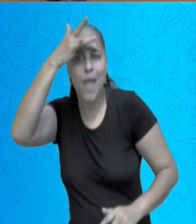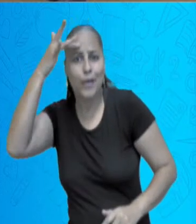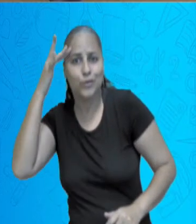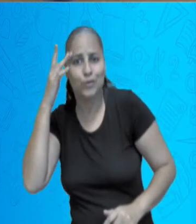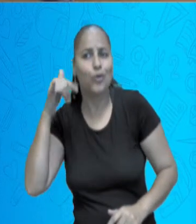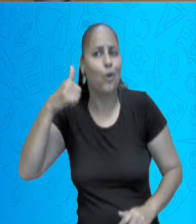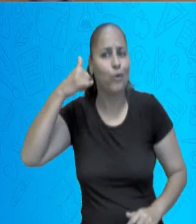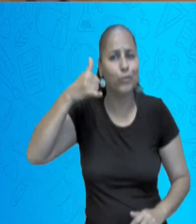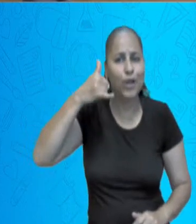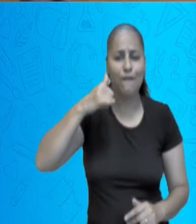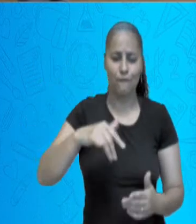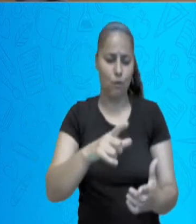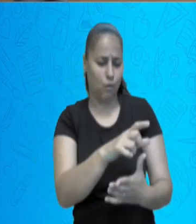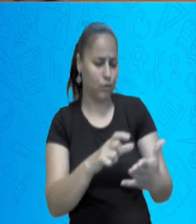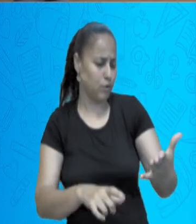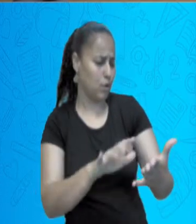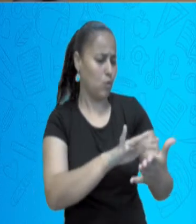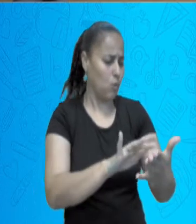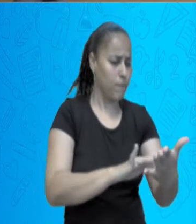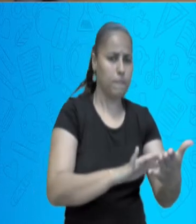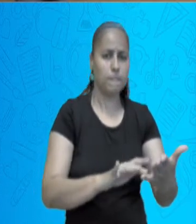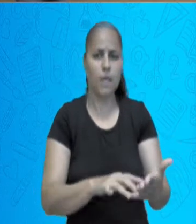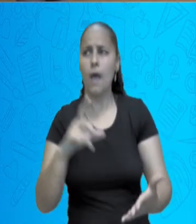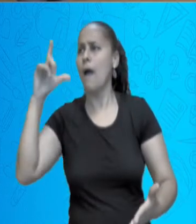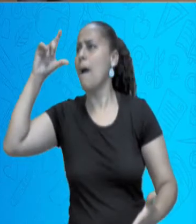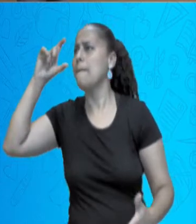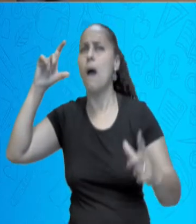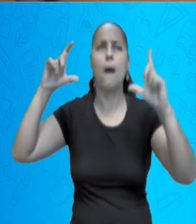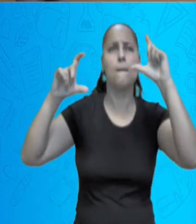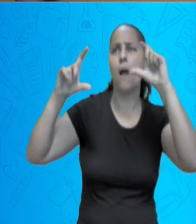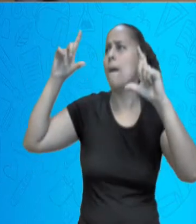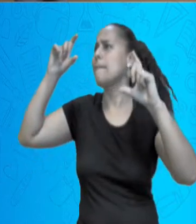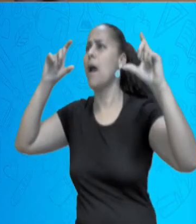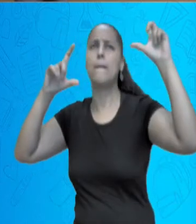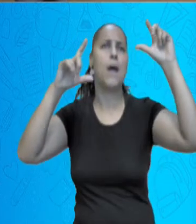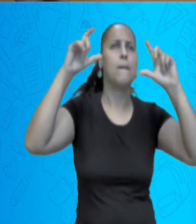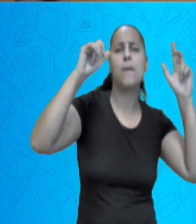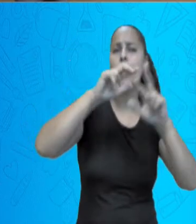tablets, fotografando e registrando o momento.